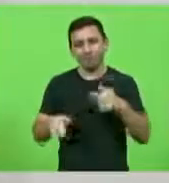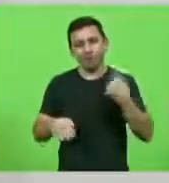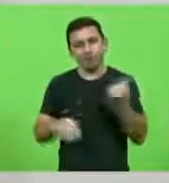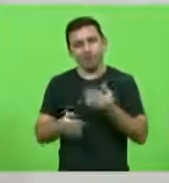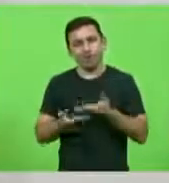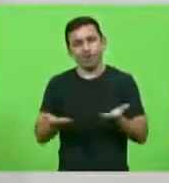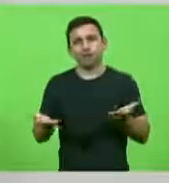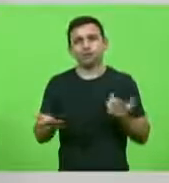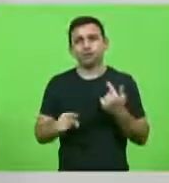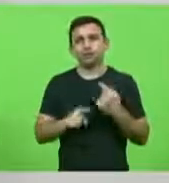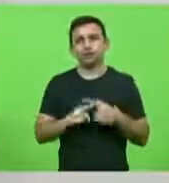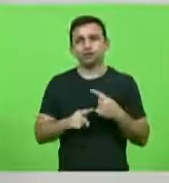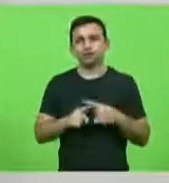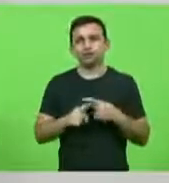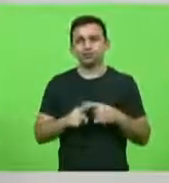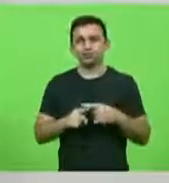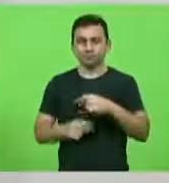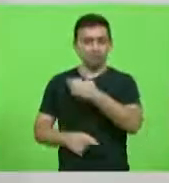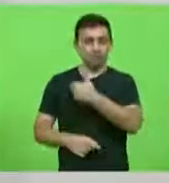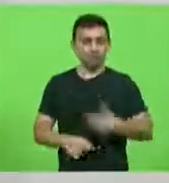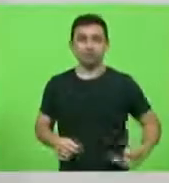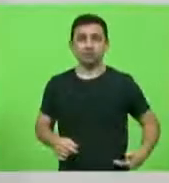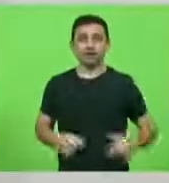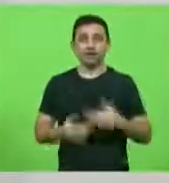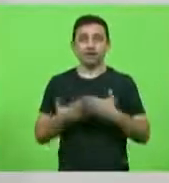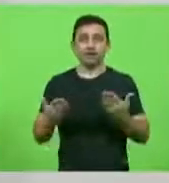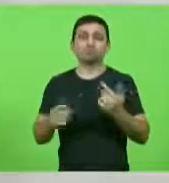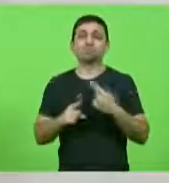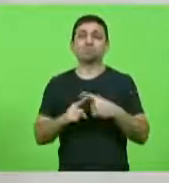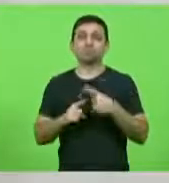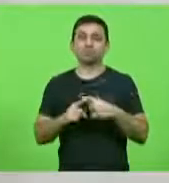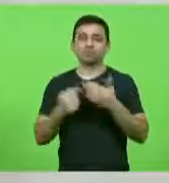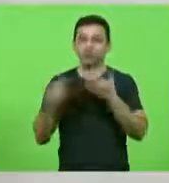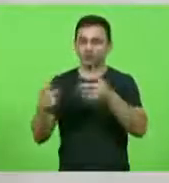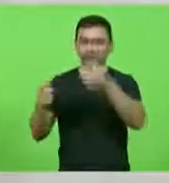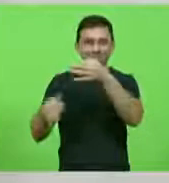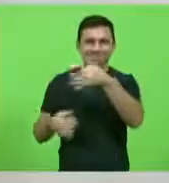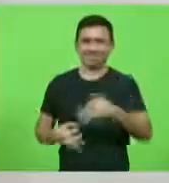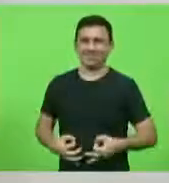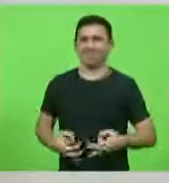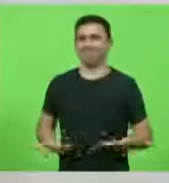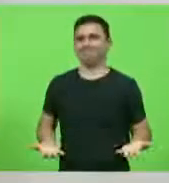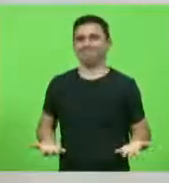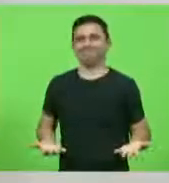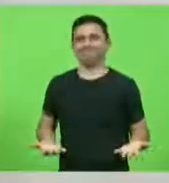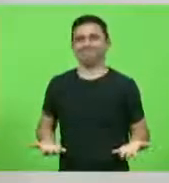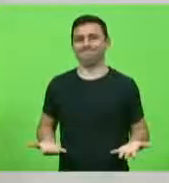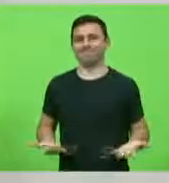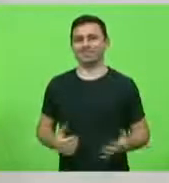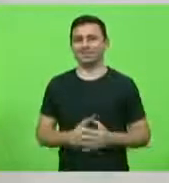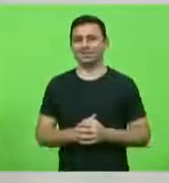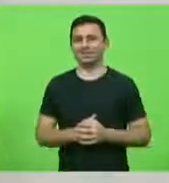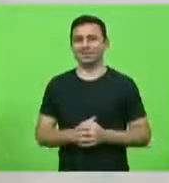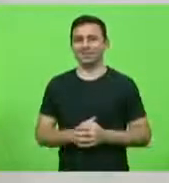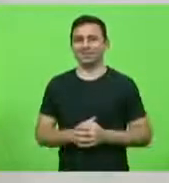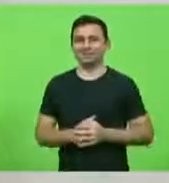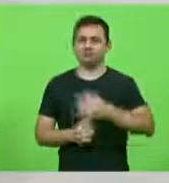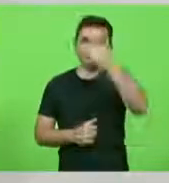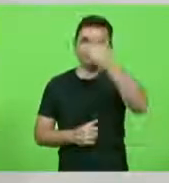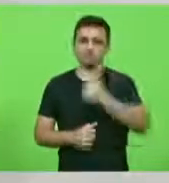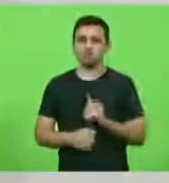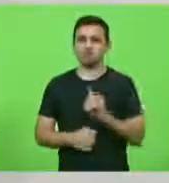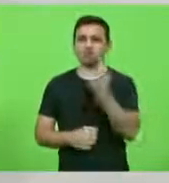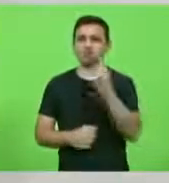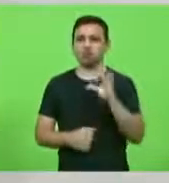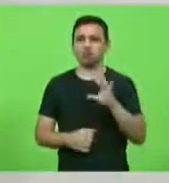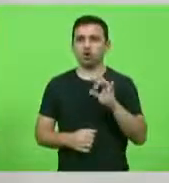parlamento perde, o governo perde, porque é uma pessoa sensata e que tem um rosto só. O